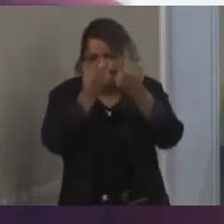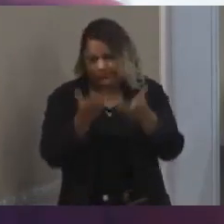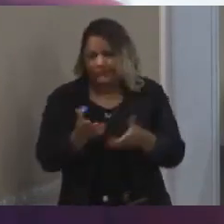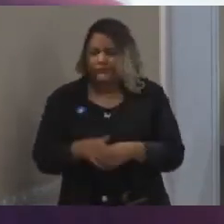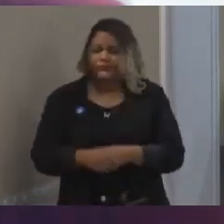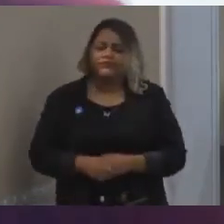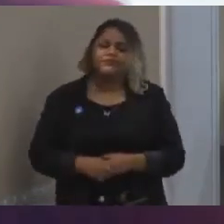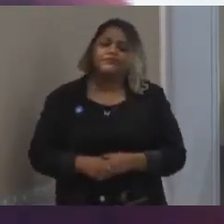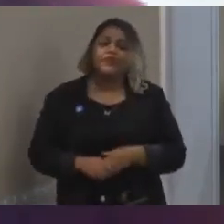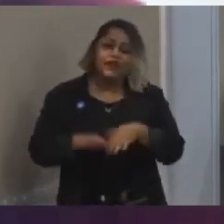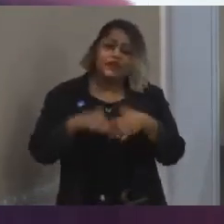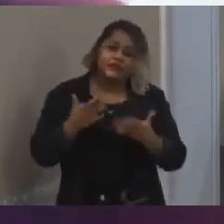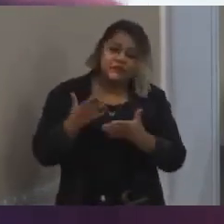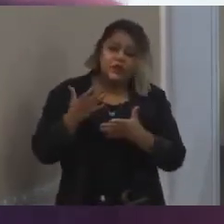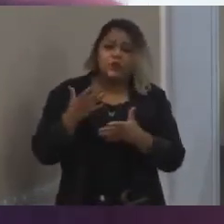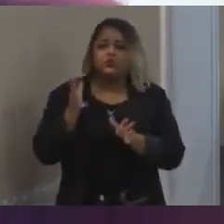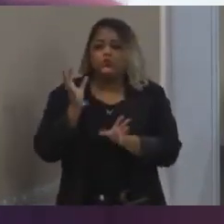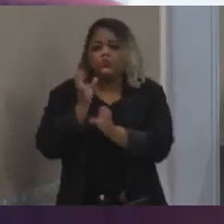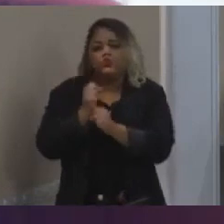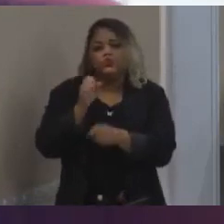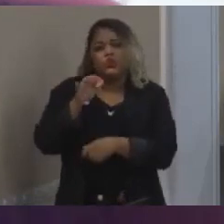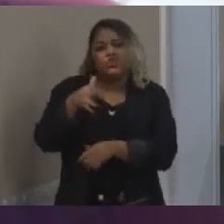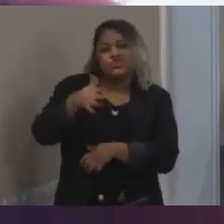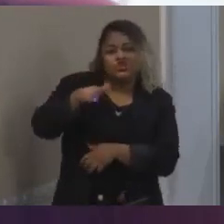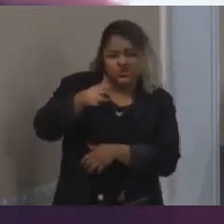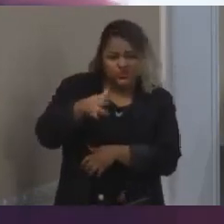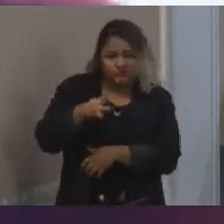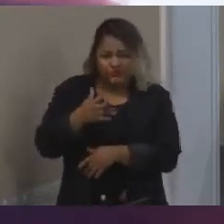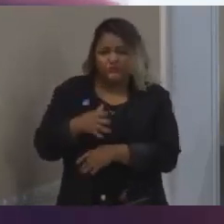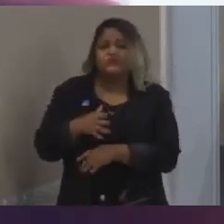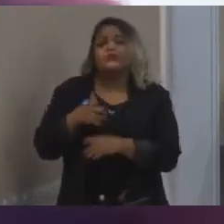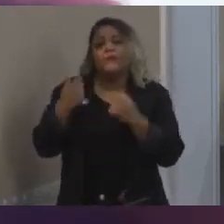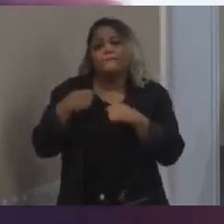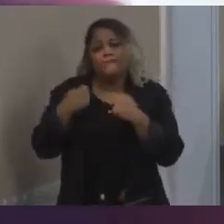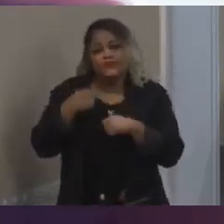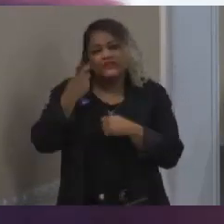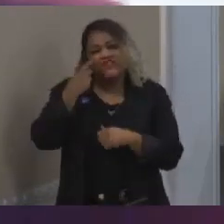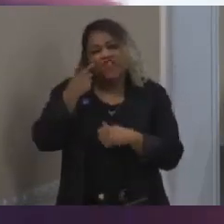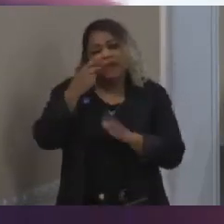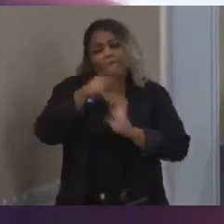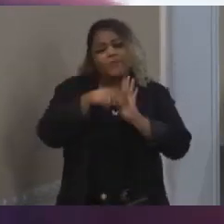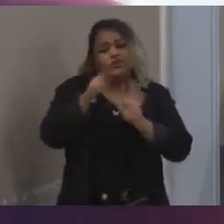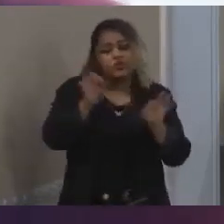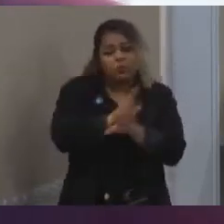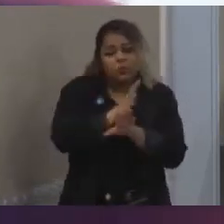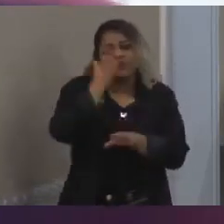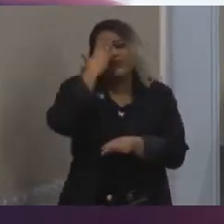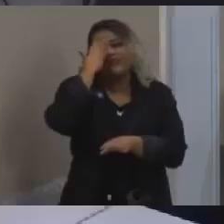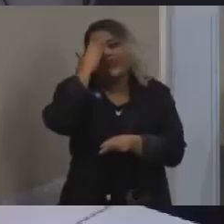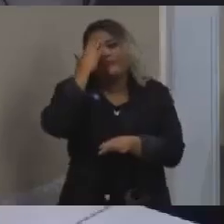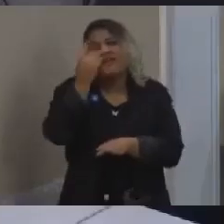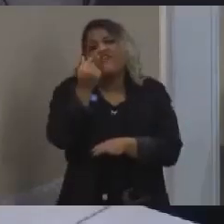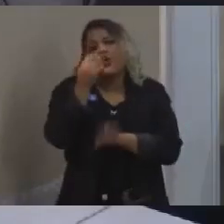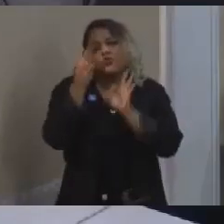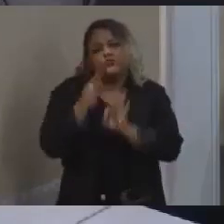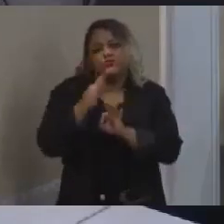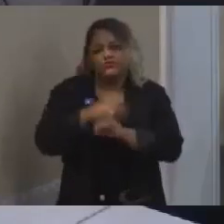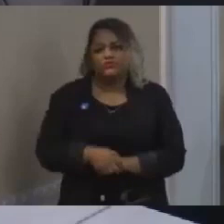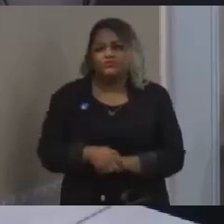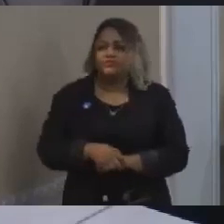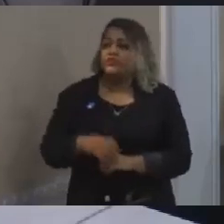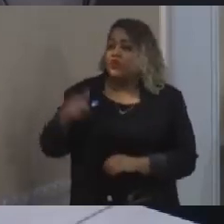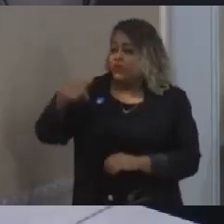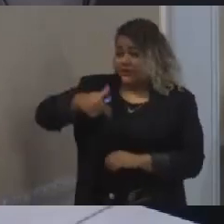essa estimativa é feita numa média. Então, a gente tem que aguardar os projetos ficarem prontos para a gente ter o valor mais certinho. Mas, para 2023,